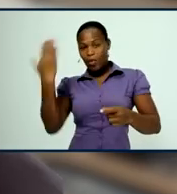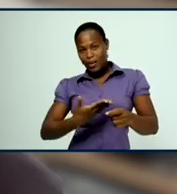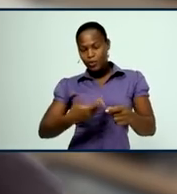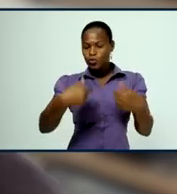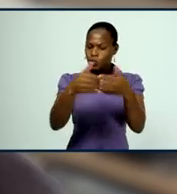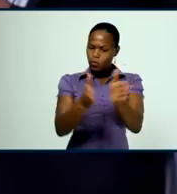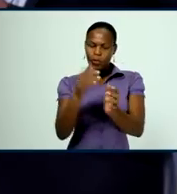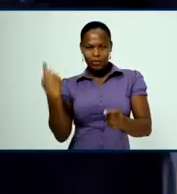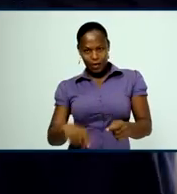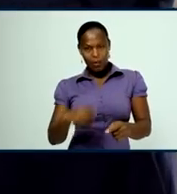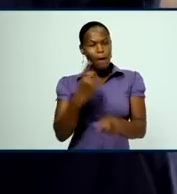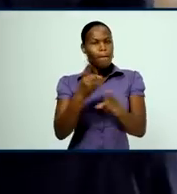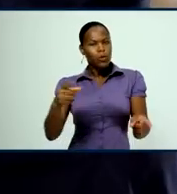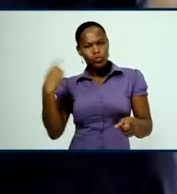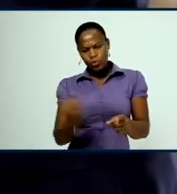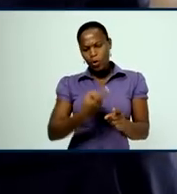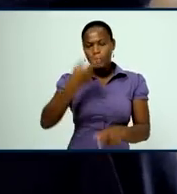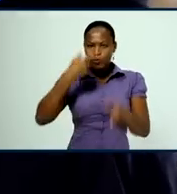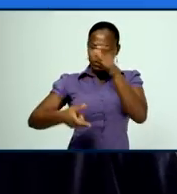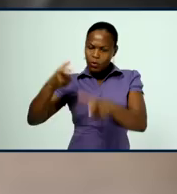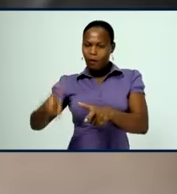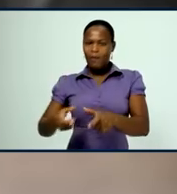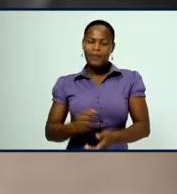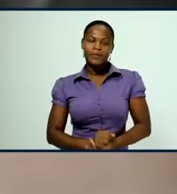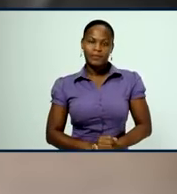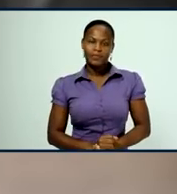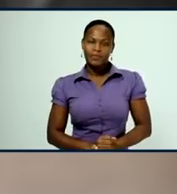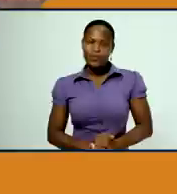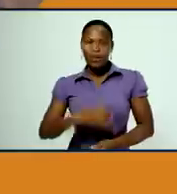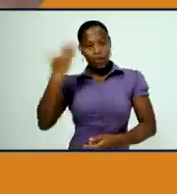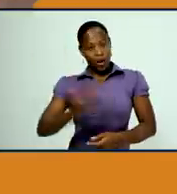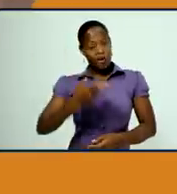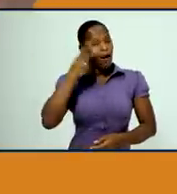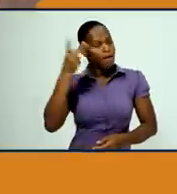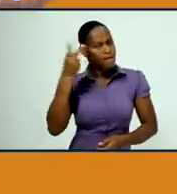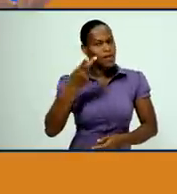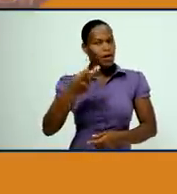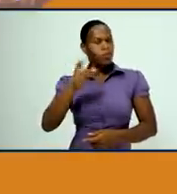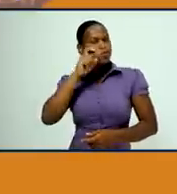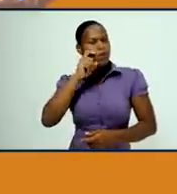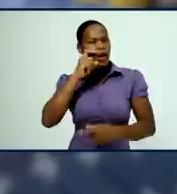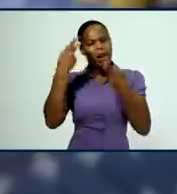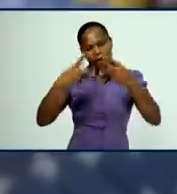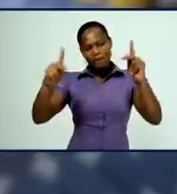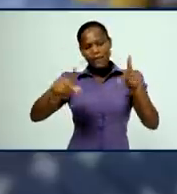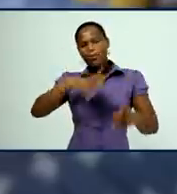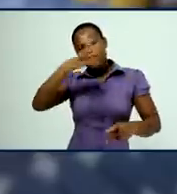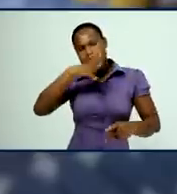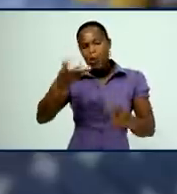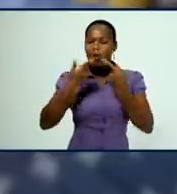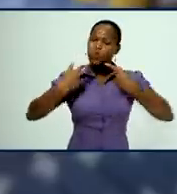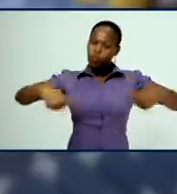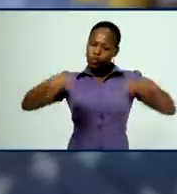humanos. Direito à vida, à segurança, ao trabalho, à liberdade de expressão e de reunião, à saúde,